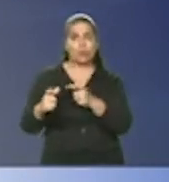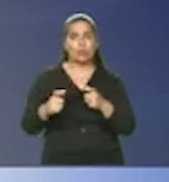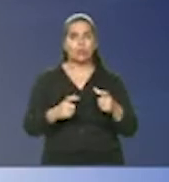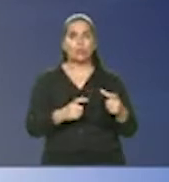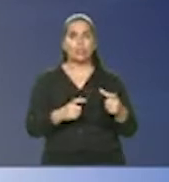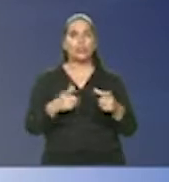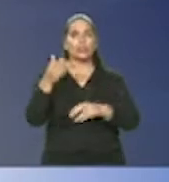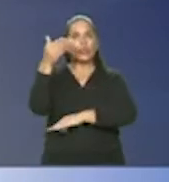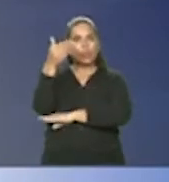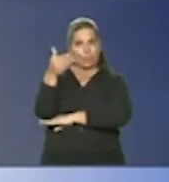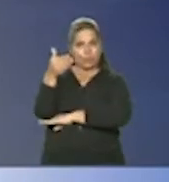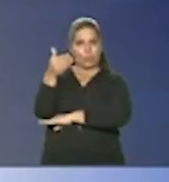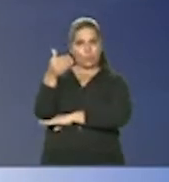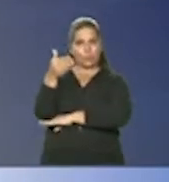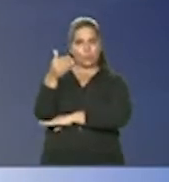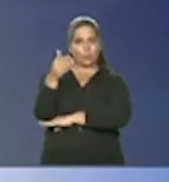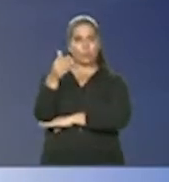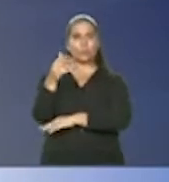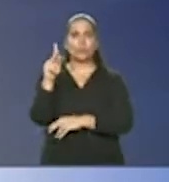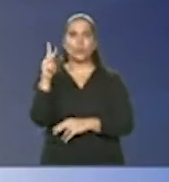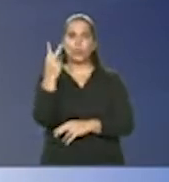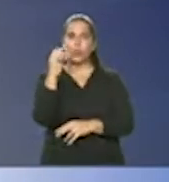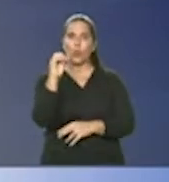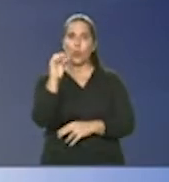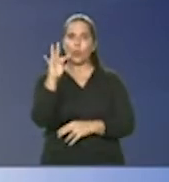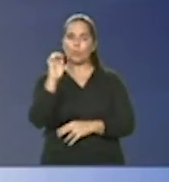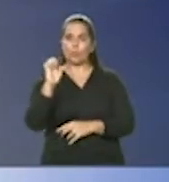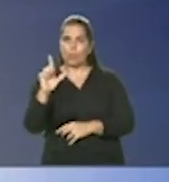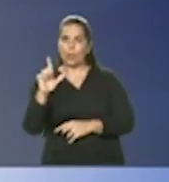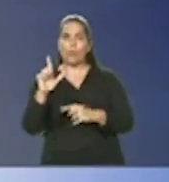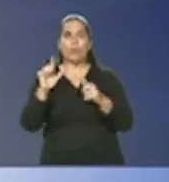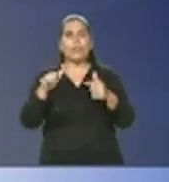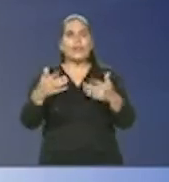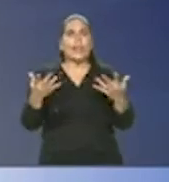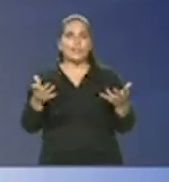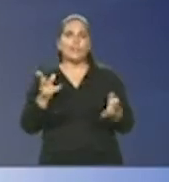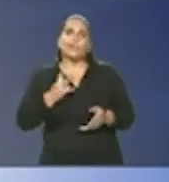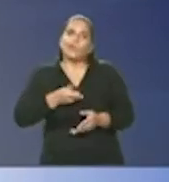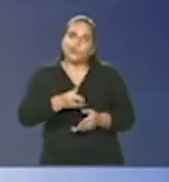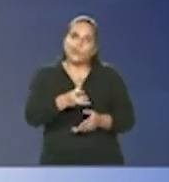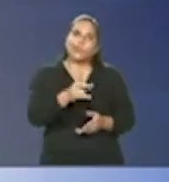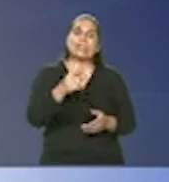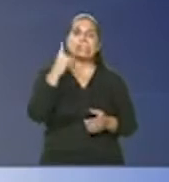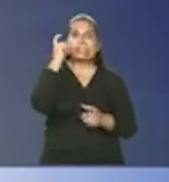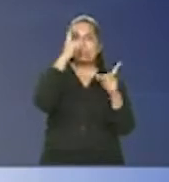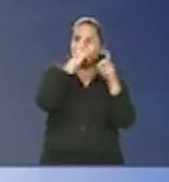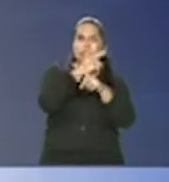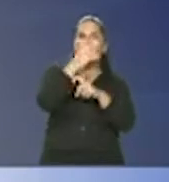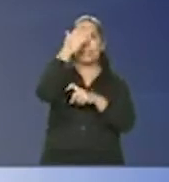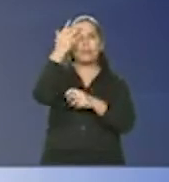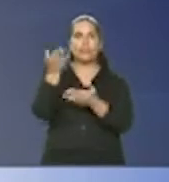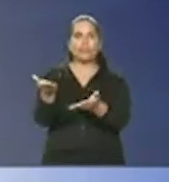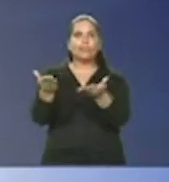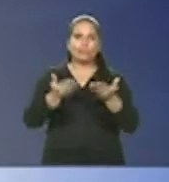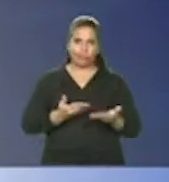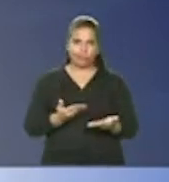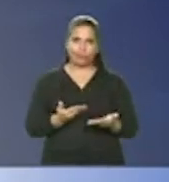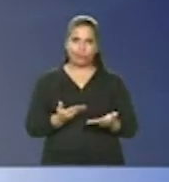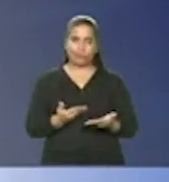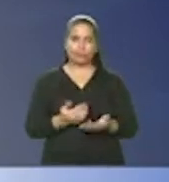nos hotéis. Realmente, nesse caso, a gente ainda continua com uma dificuldade enorme de convencer as pessoas.